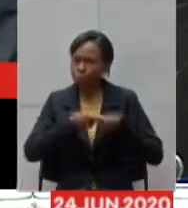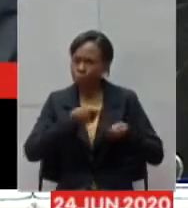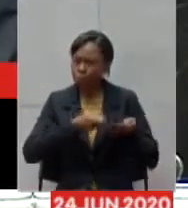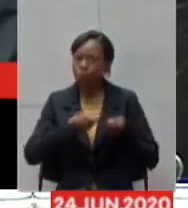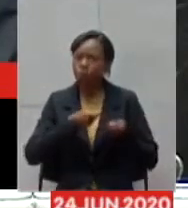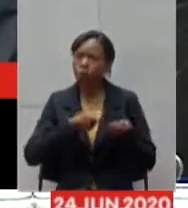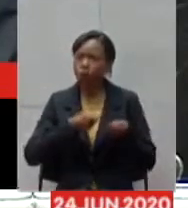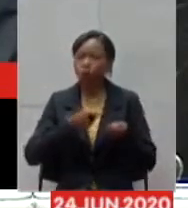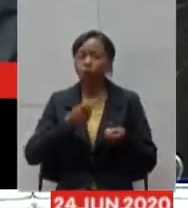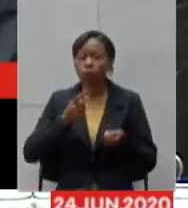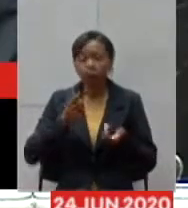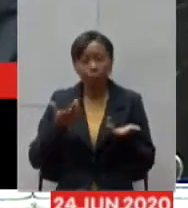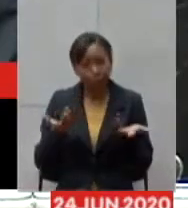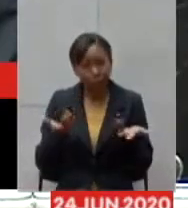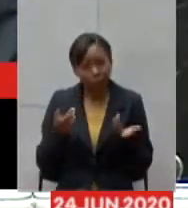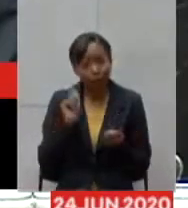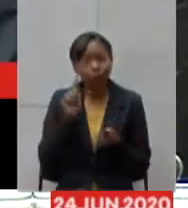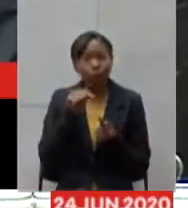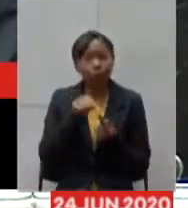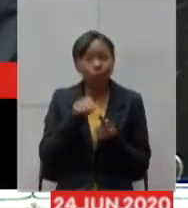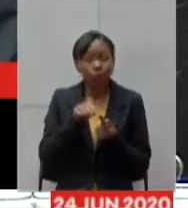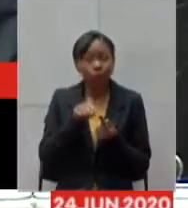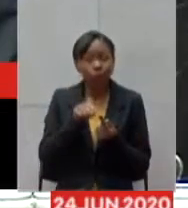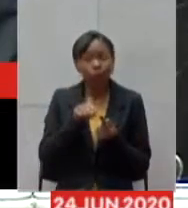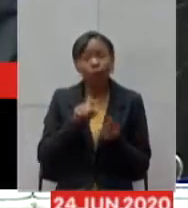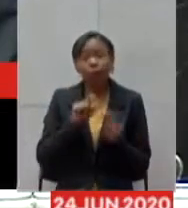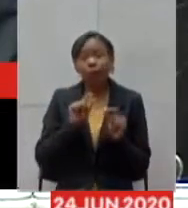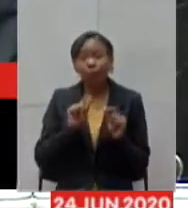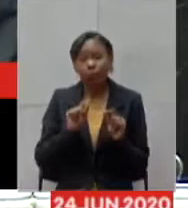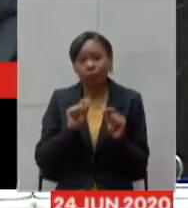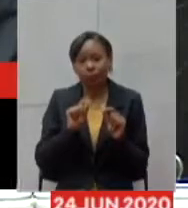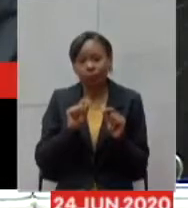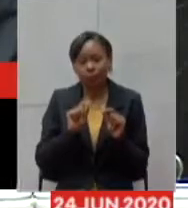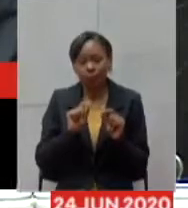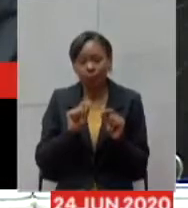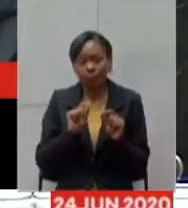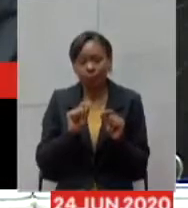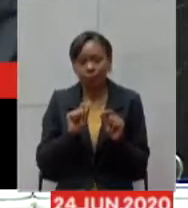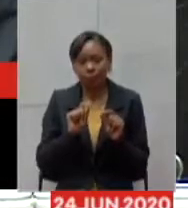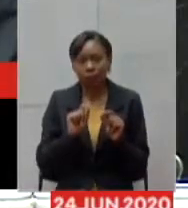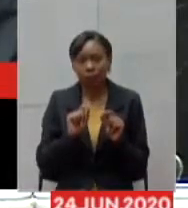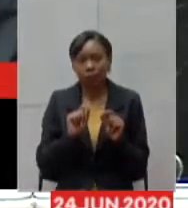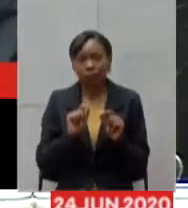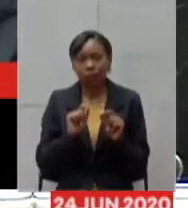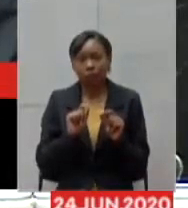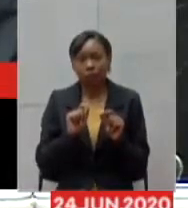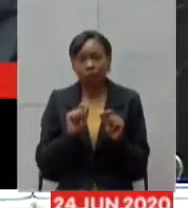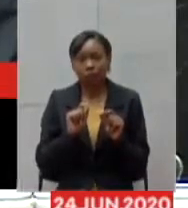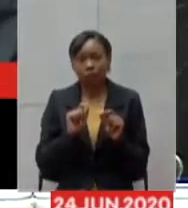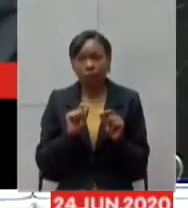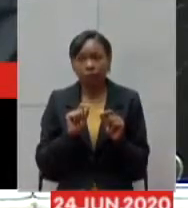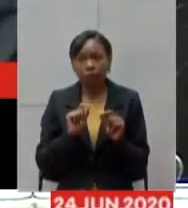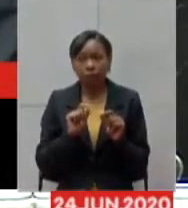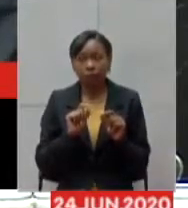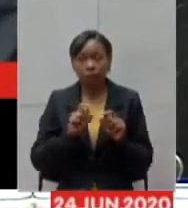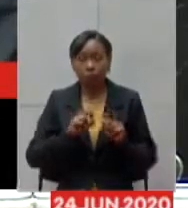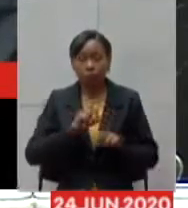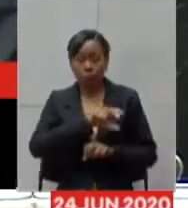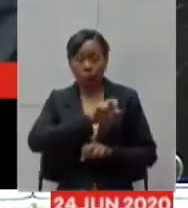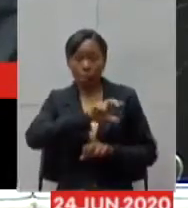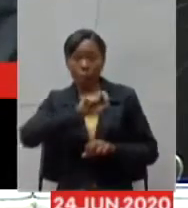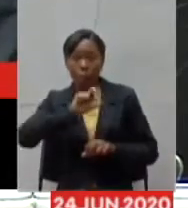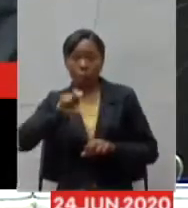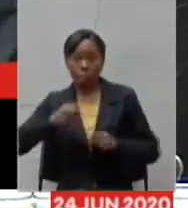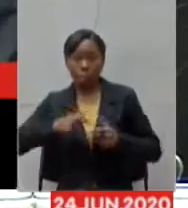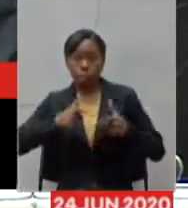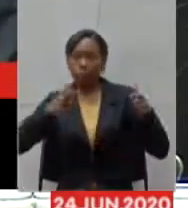efetivamente não tenha lá como sendo um polo de surto então